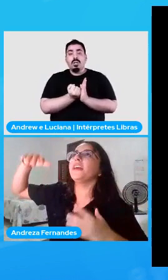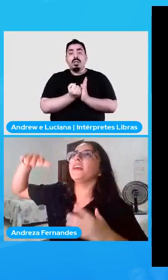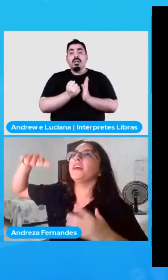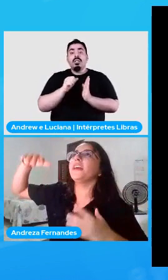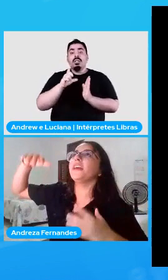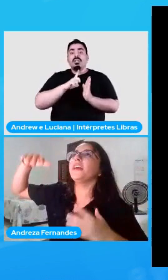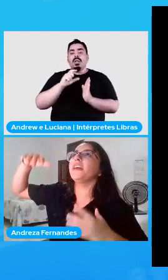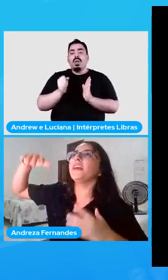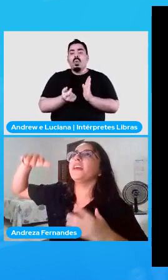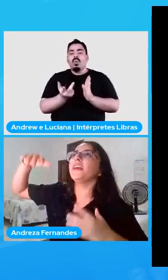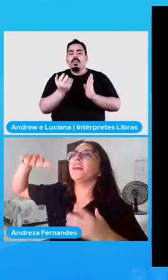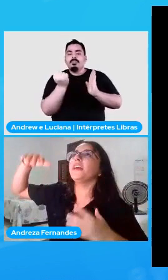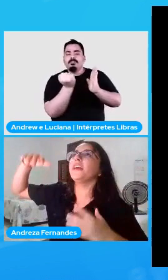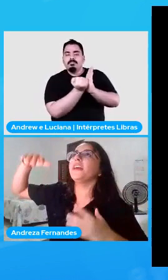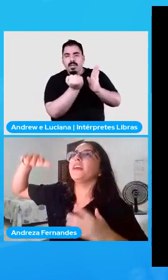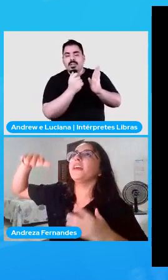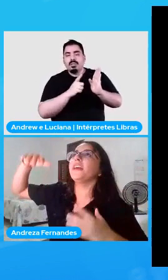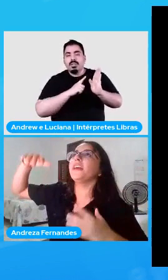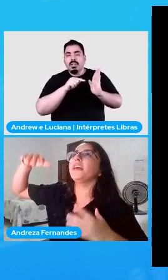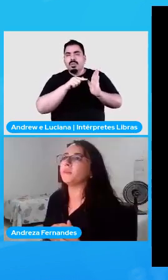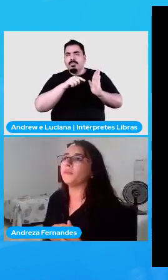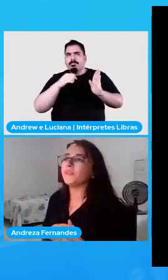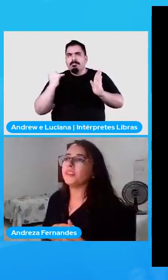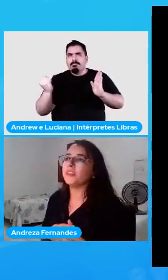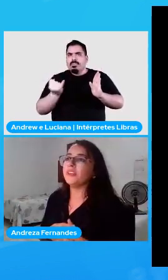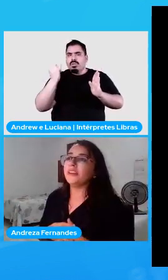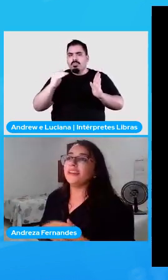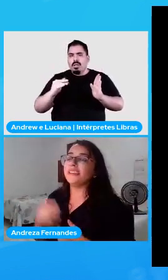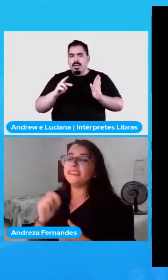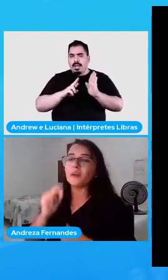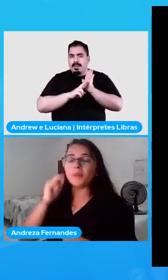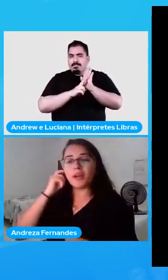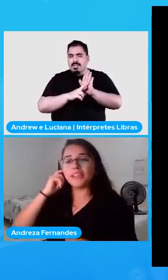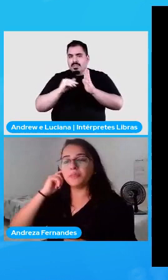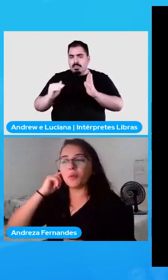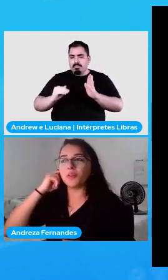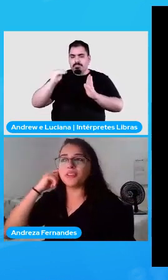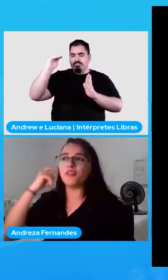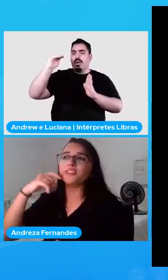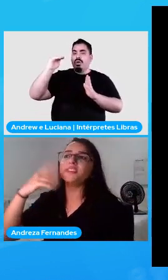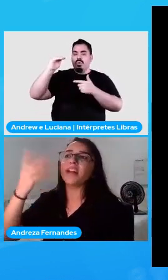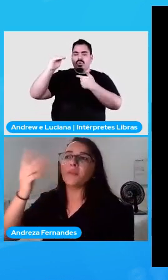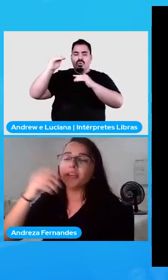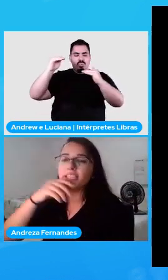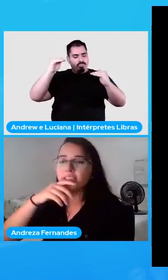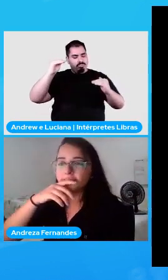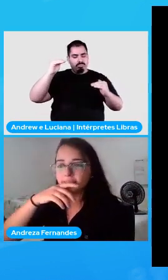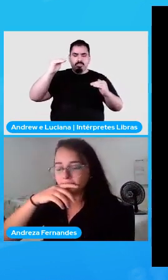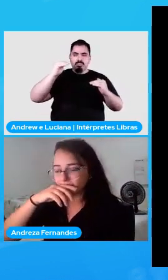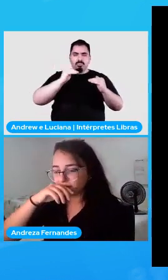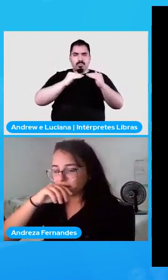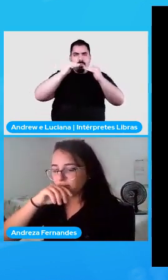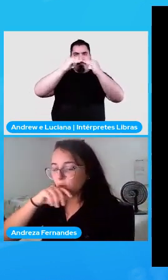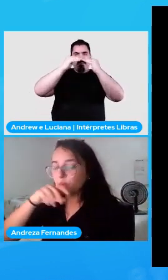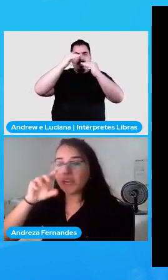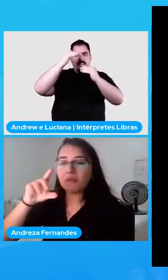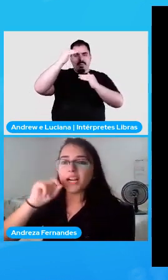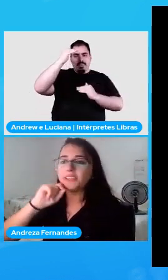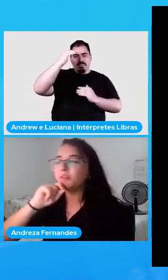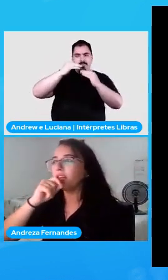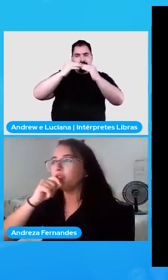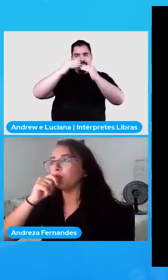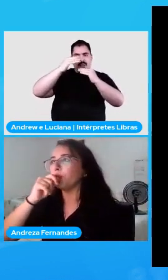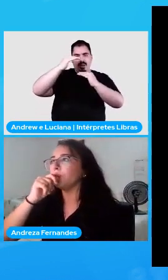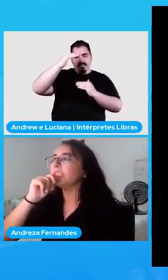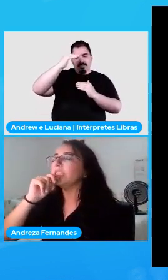representações do que outras, né? Por exemplo, isso é tipo como você fosse ensinar para uma criança o que é um